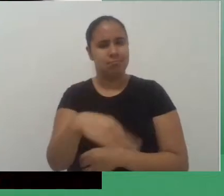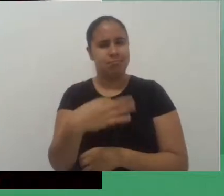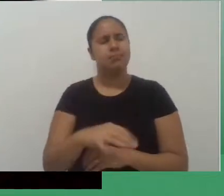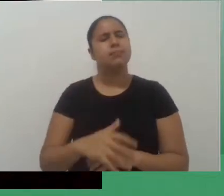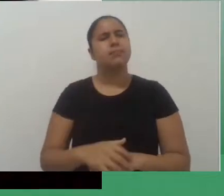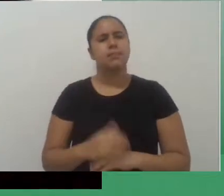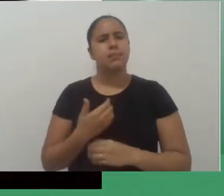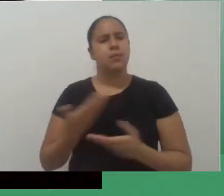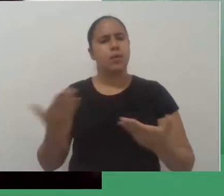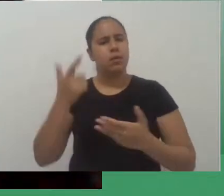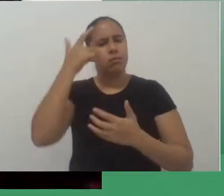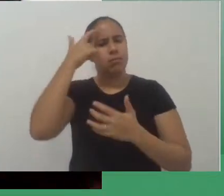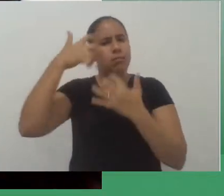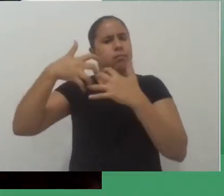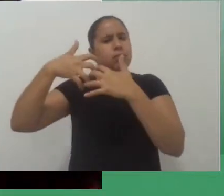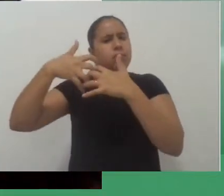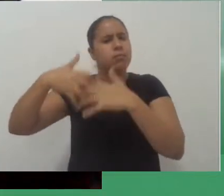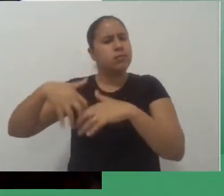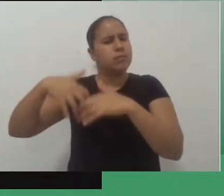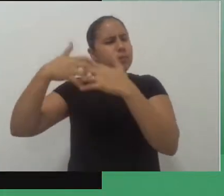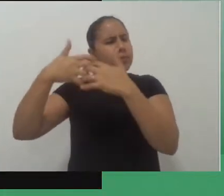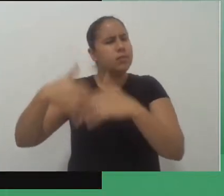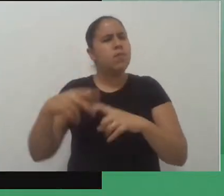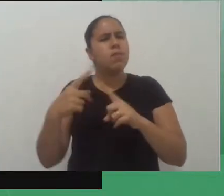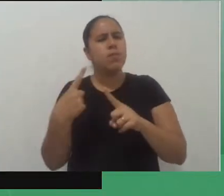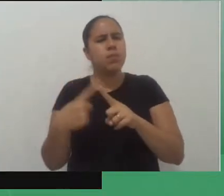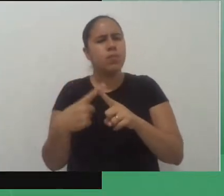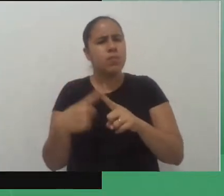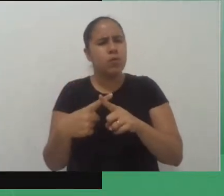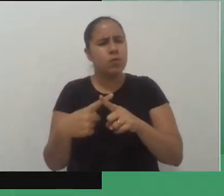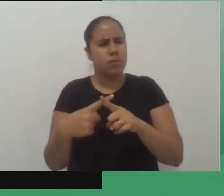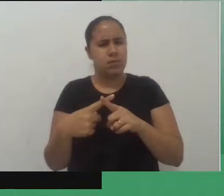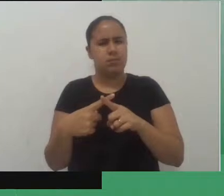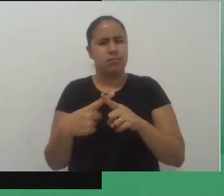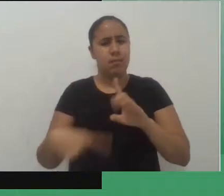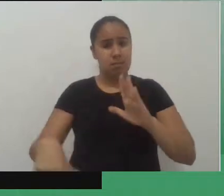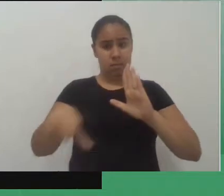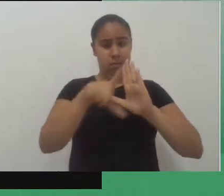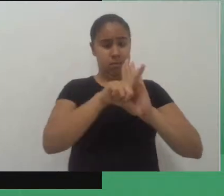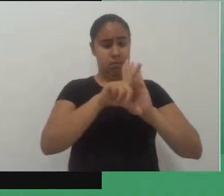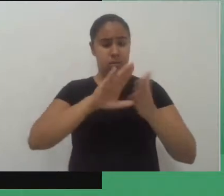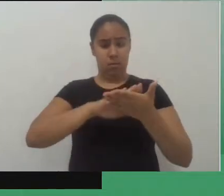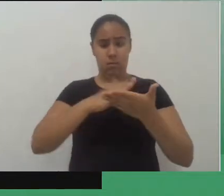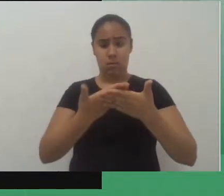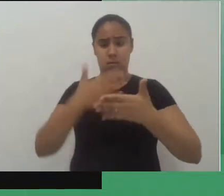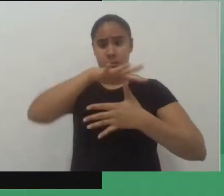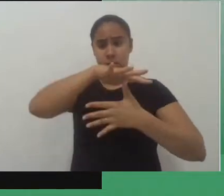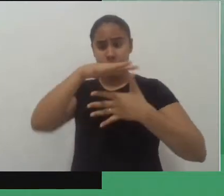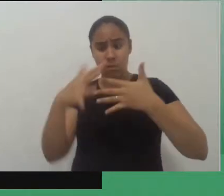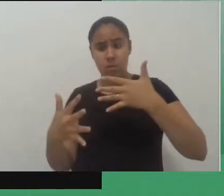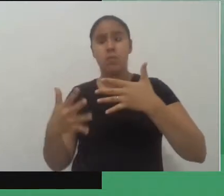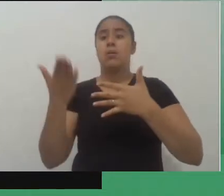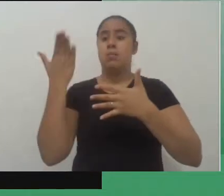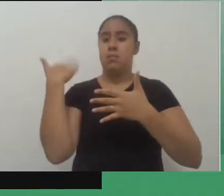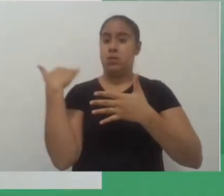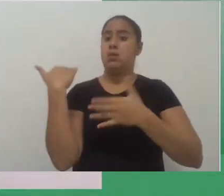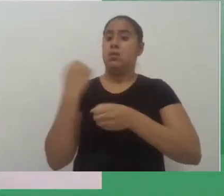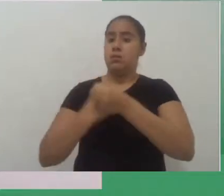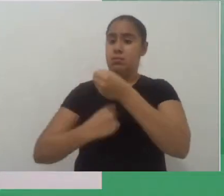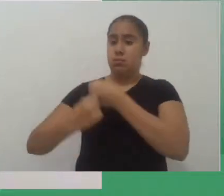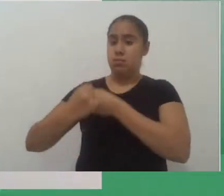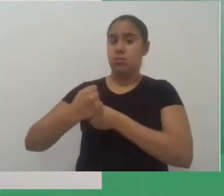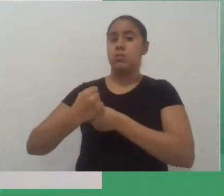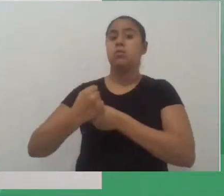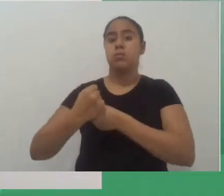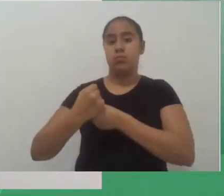breve reflexão né porque a lei de intérprete de Libras ela foi regulamentada no ano de 2010